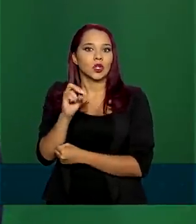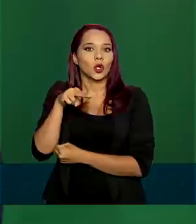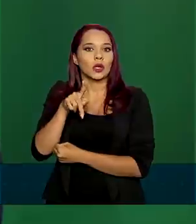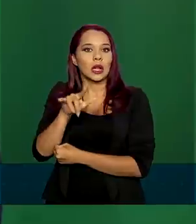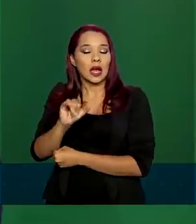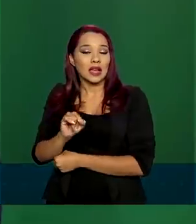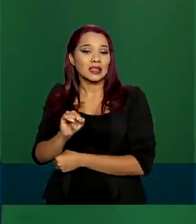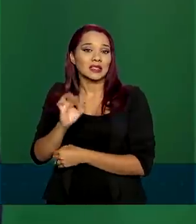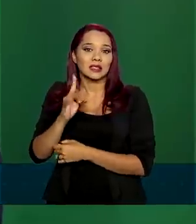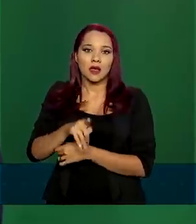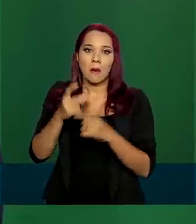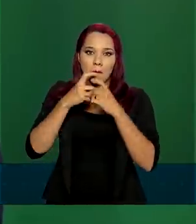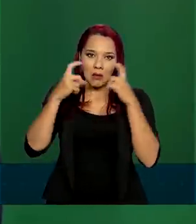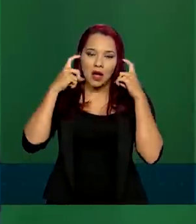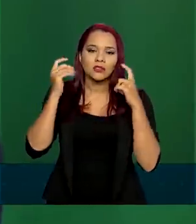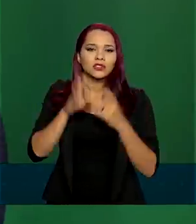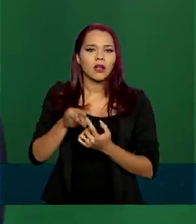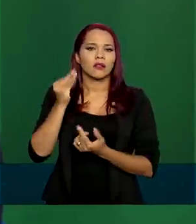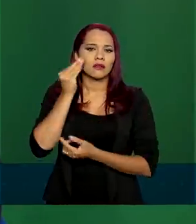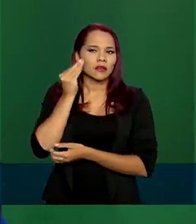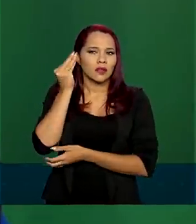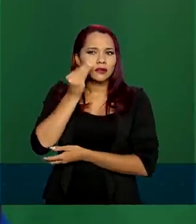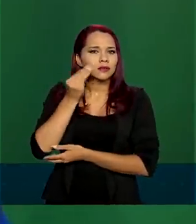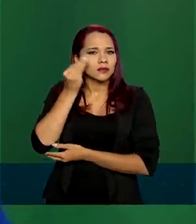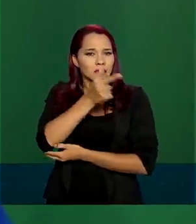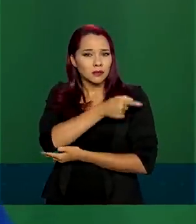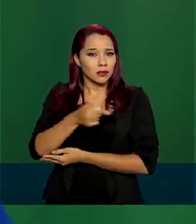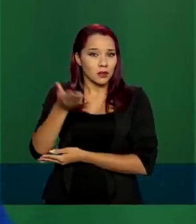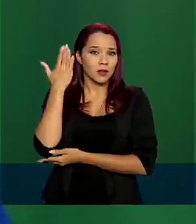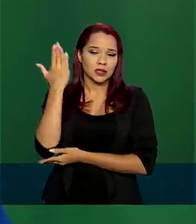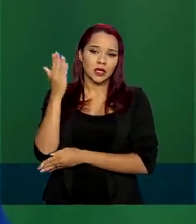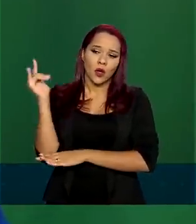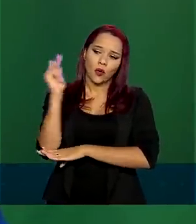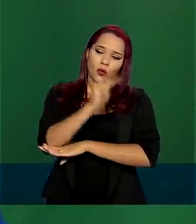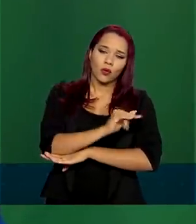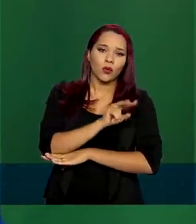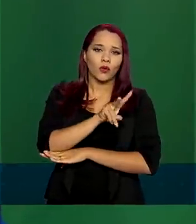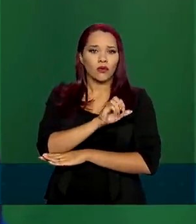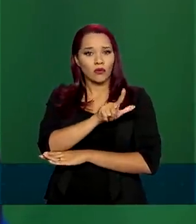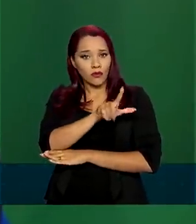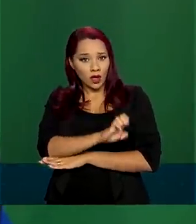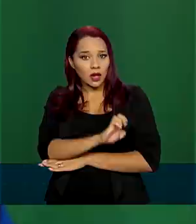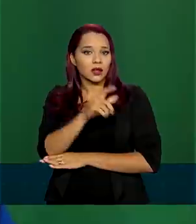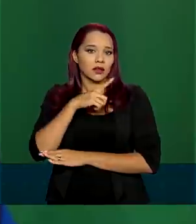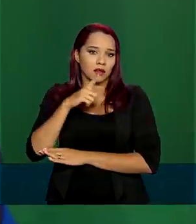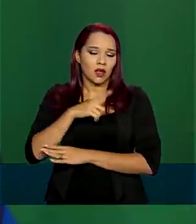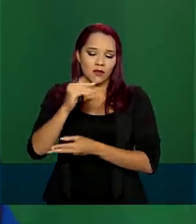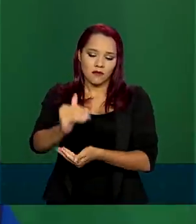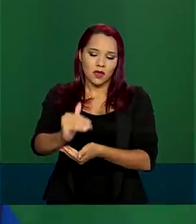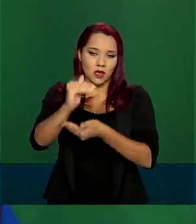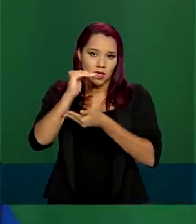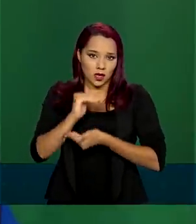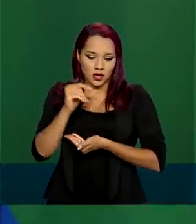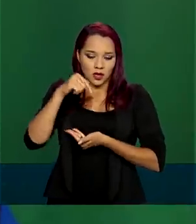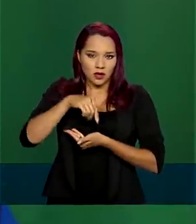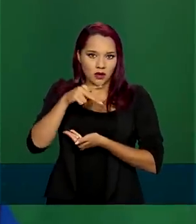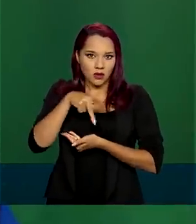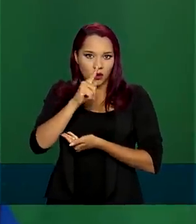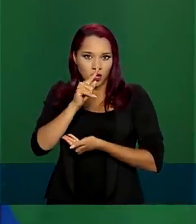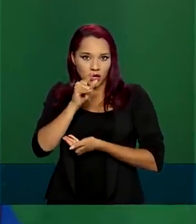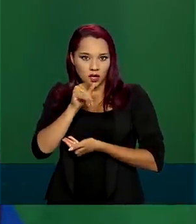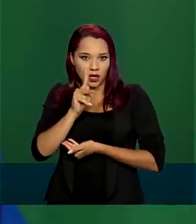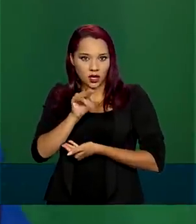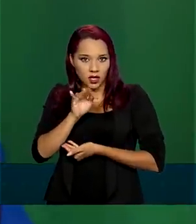máscaras. Nós testamos ao longo da semana passada com os voos da Vale, que trouxeram kits e